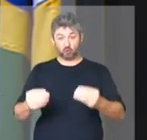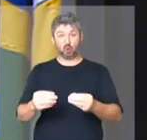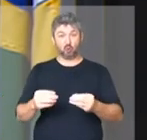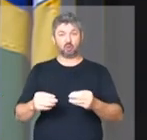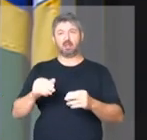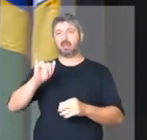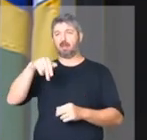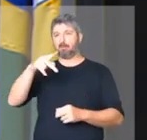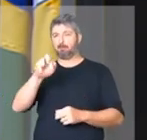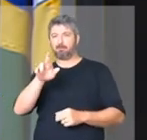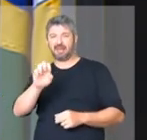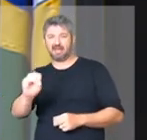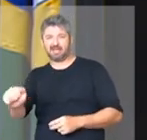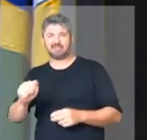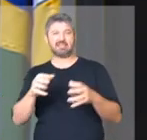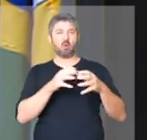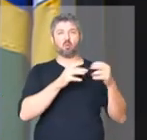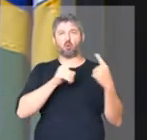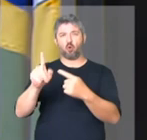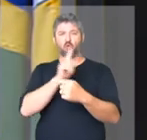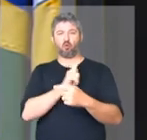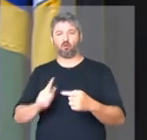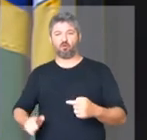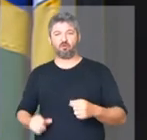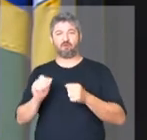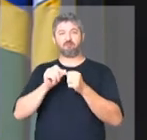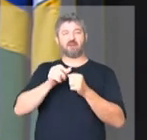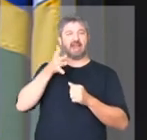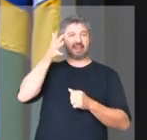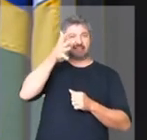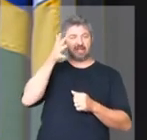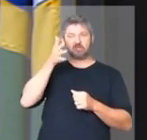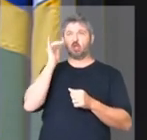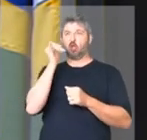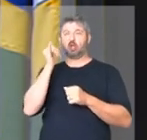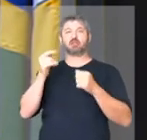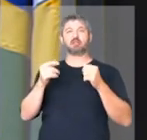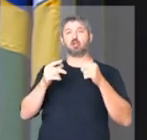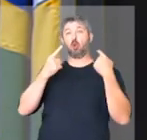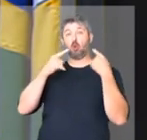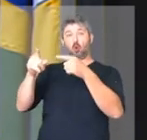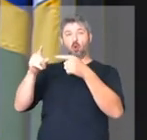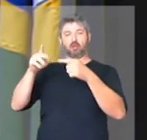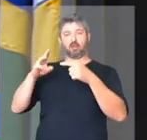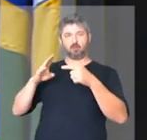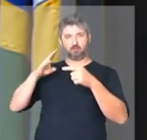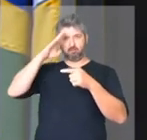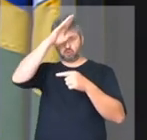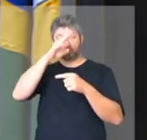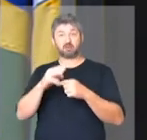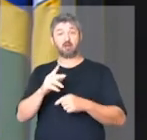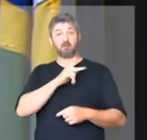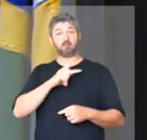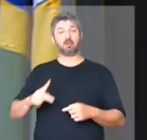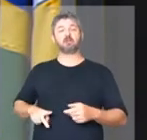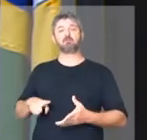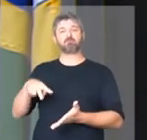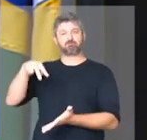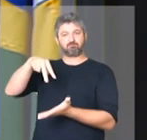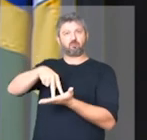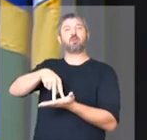imprensa, a oposição, criando narrativas, atacando o presidente, o presidente se manterá